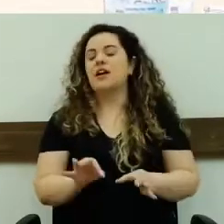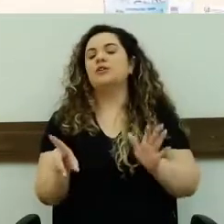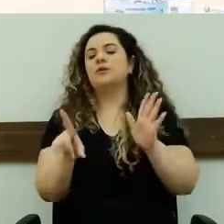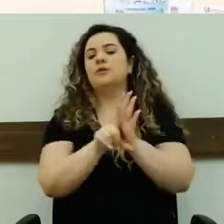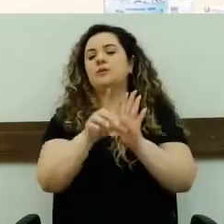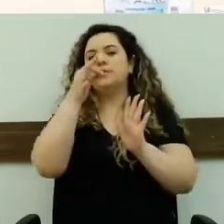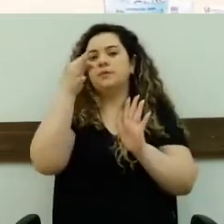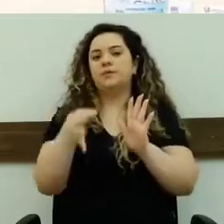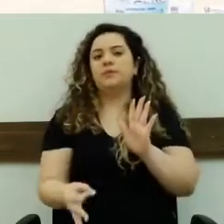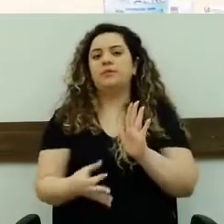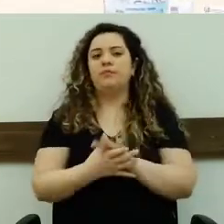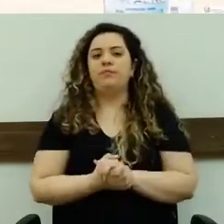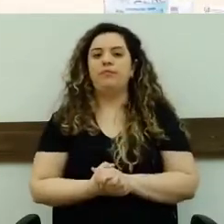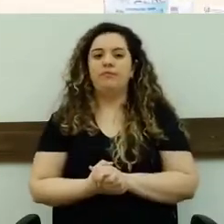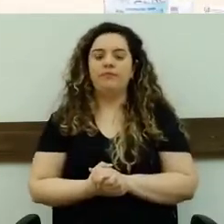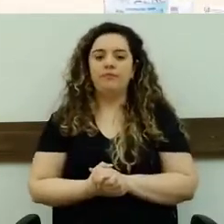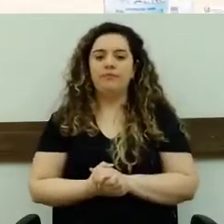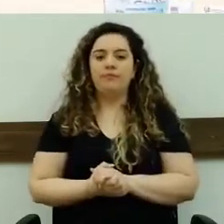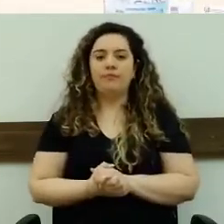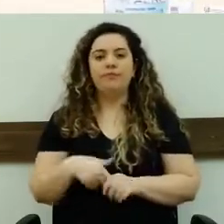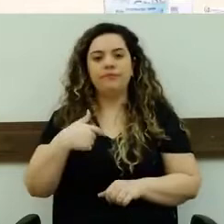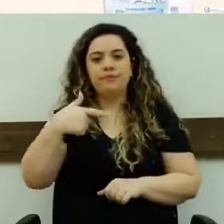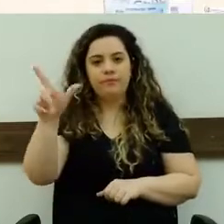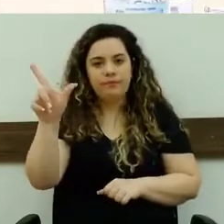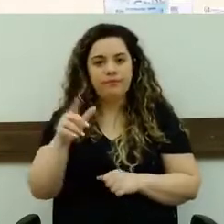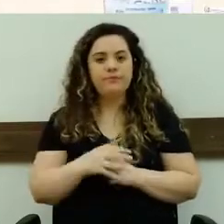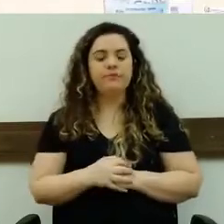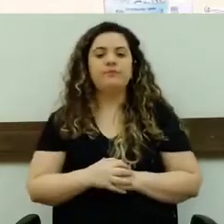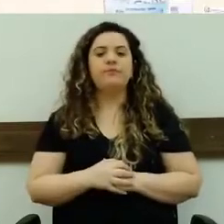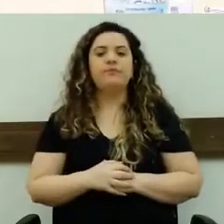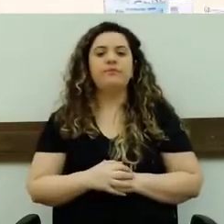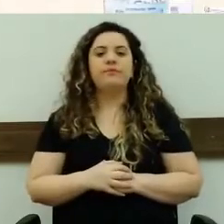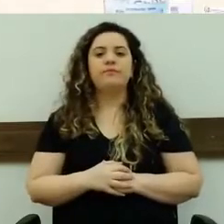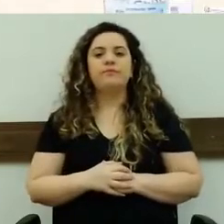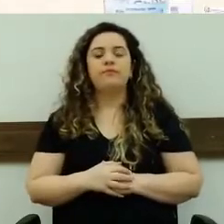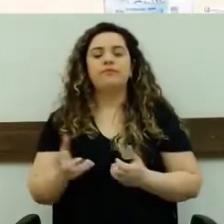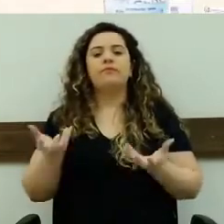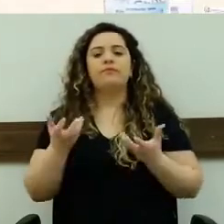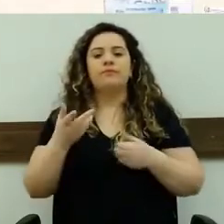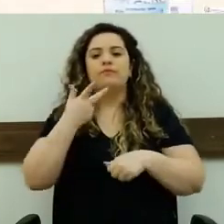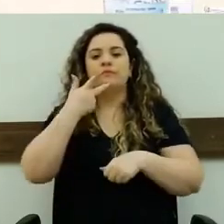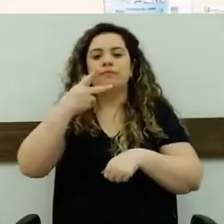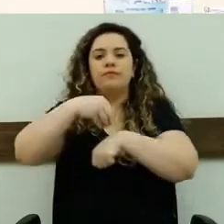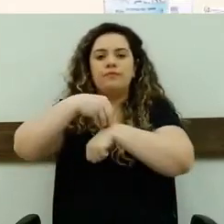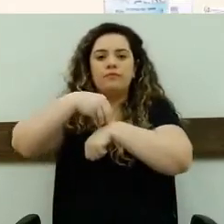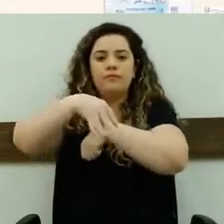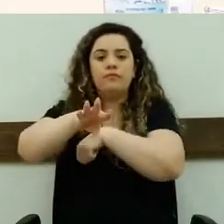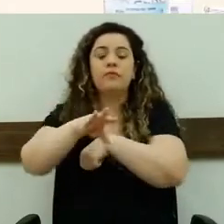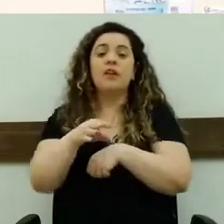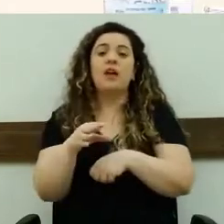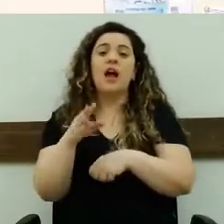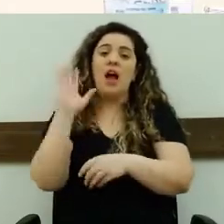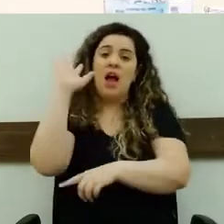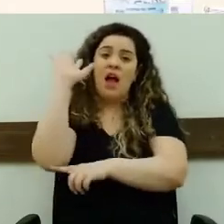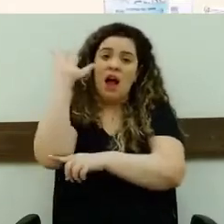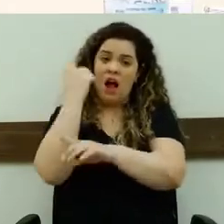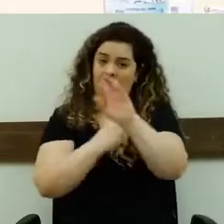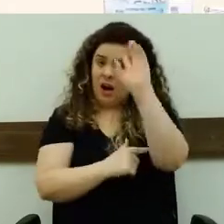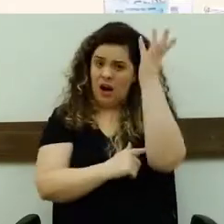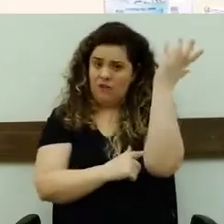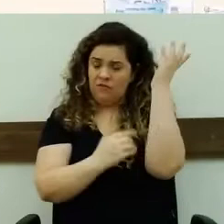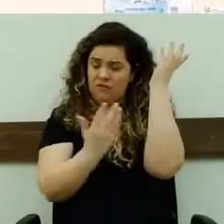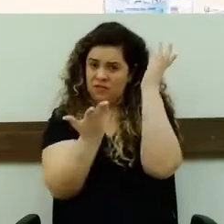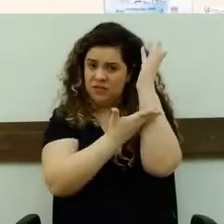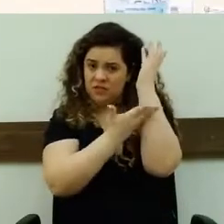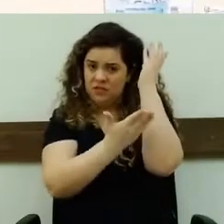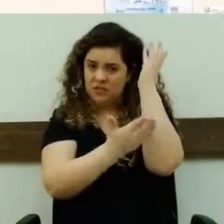já existente. Outra coisa que eu queria falar é sobre a indicação das podas de árvore. Na verdade, eu fiz essa indicação na quarta, que